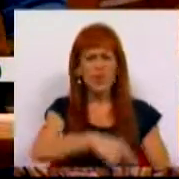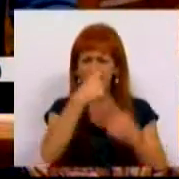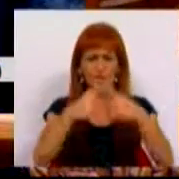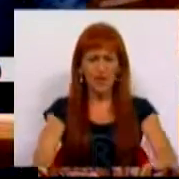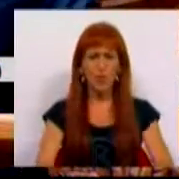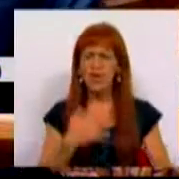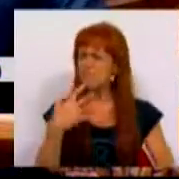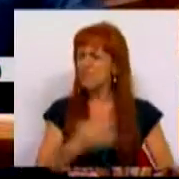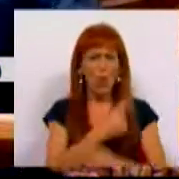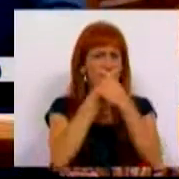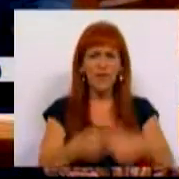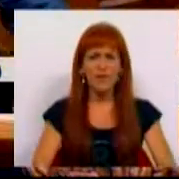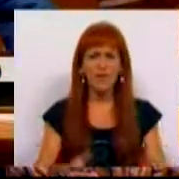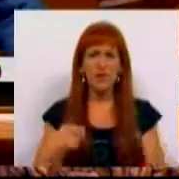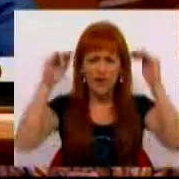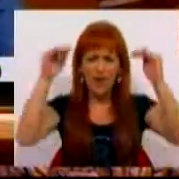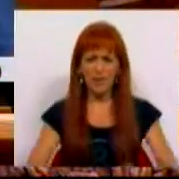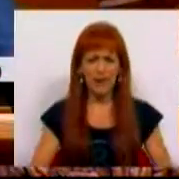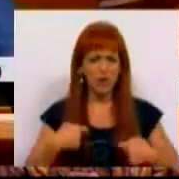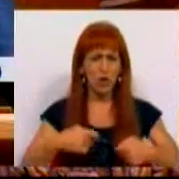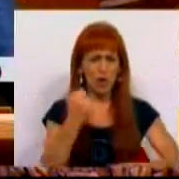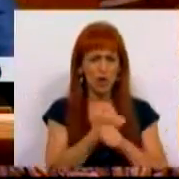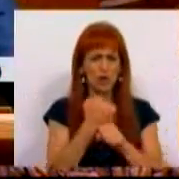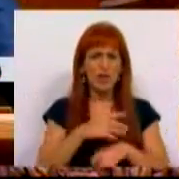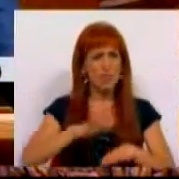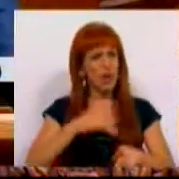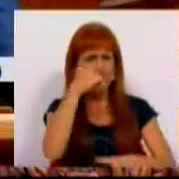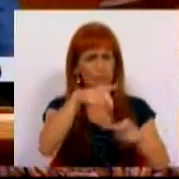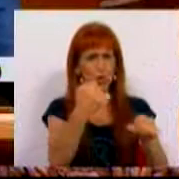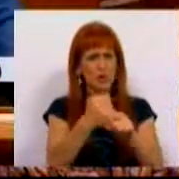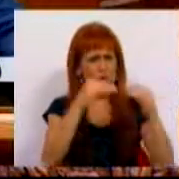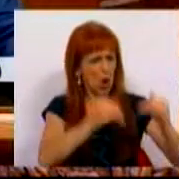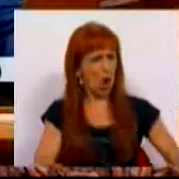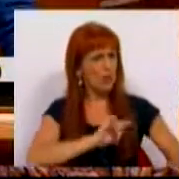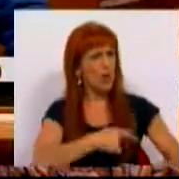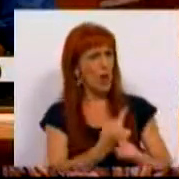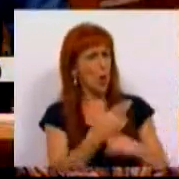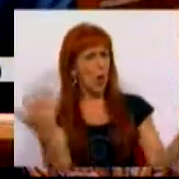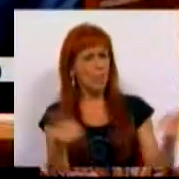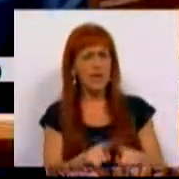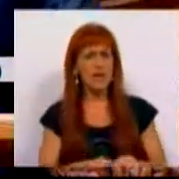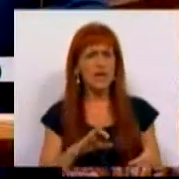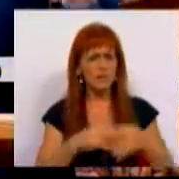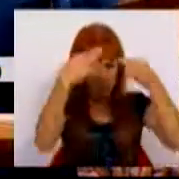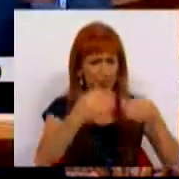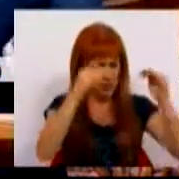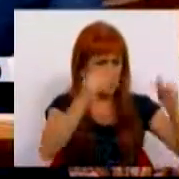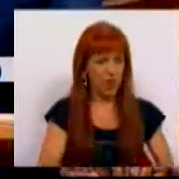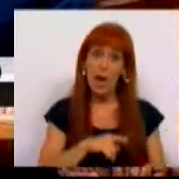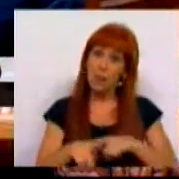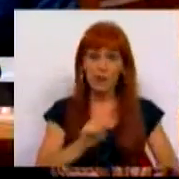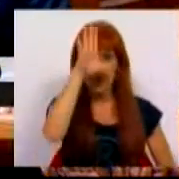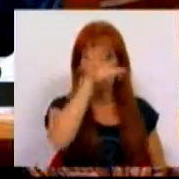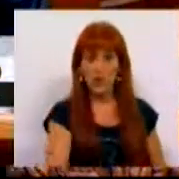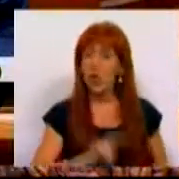diferente, é completamente diferente baixar custos do trabalho à custa dos trabalhadores, do seu poder de compra e da sua dignidade, que é a política